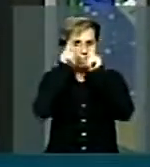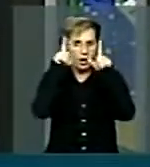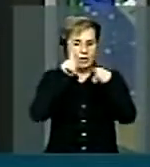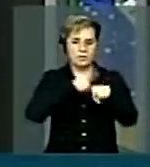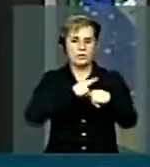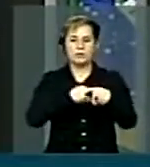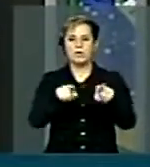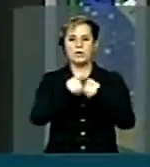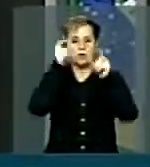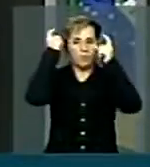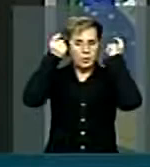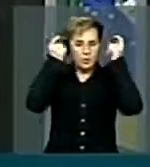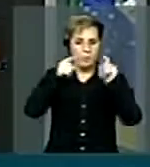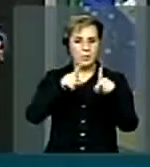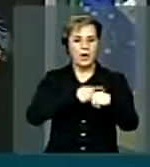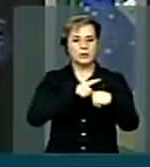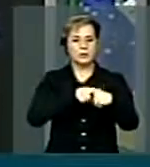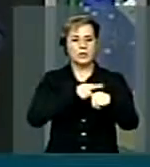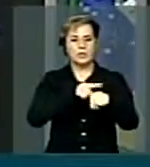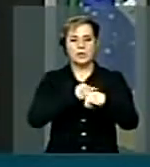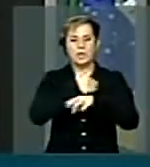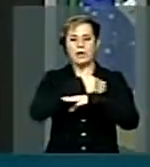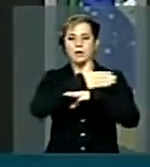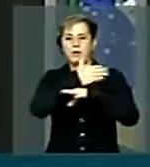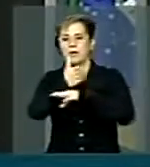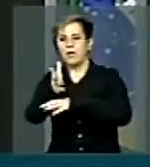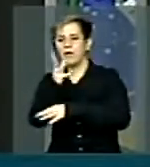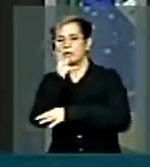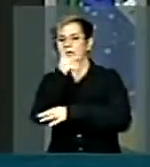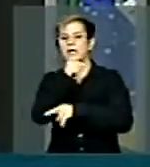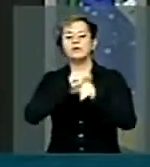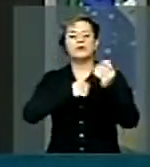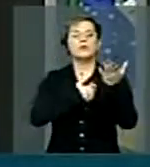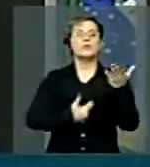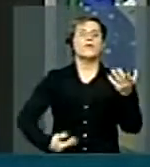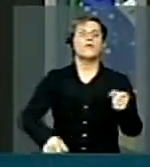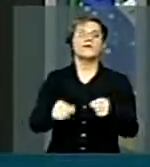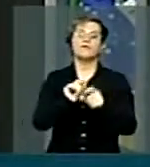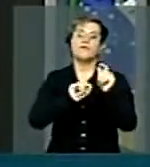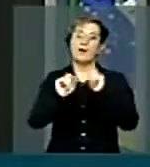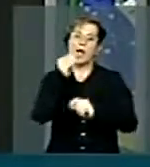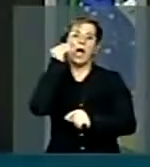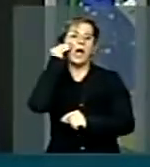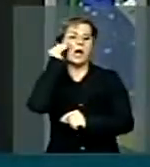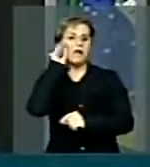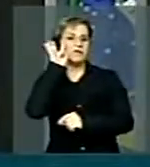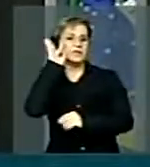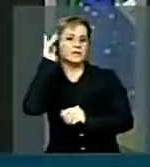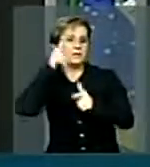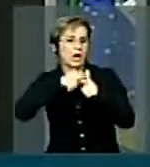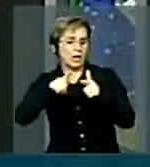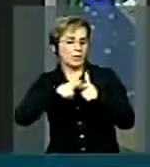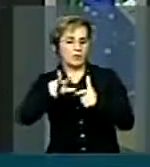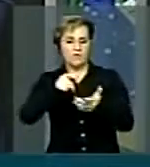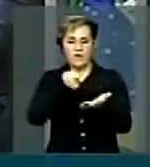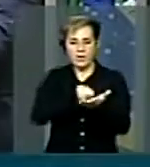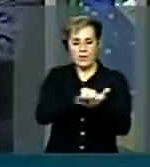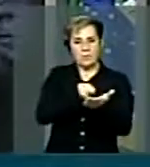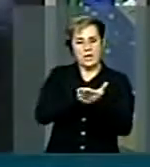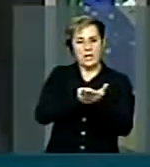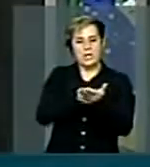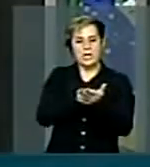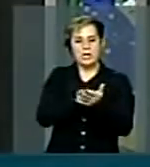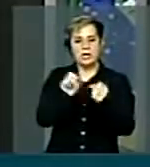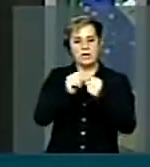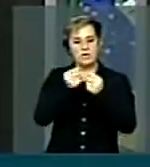obra é preocupante. Quando a obra atrasa, o que faz o governo? Vai tentar resolver o gargalo? Vai cobrar eficiência?